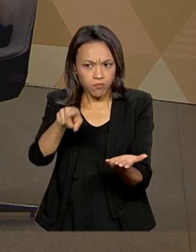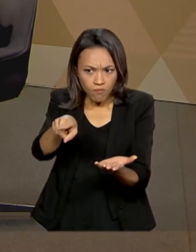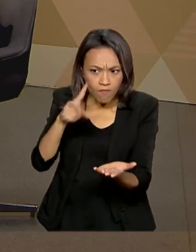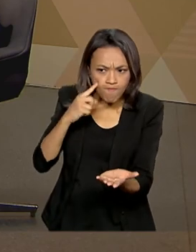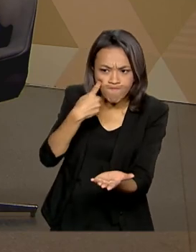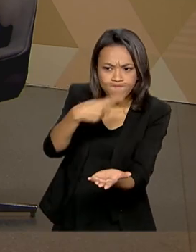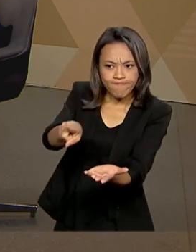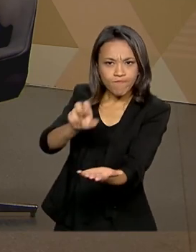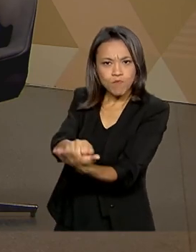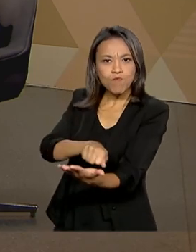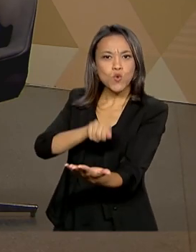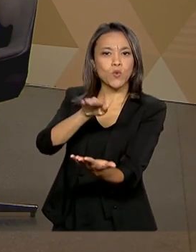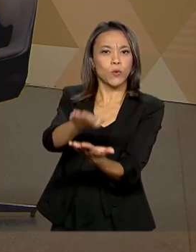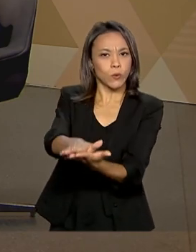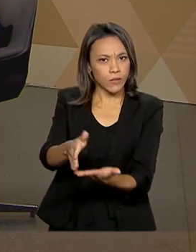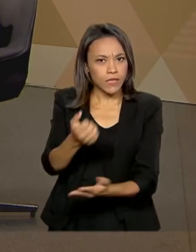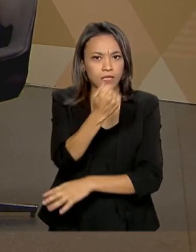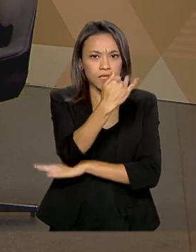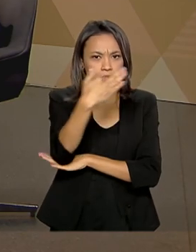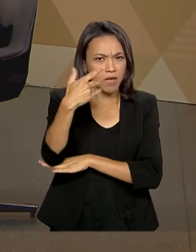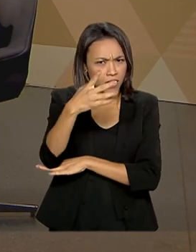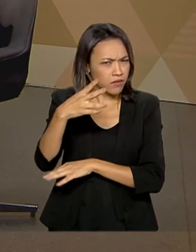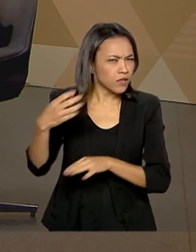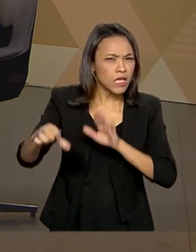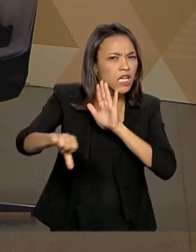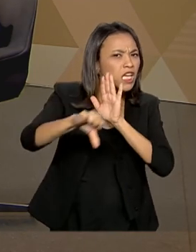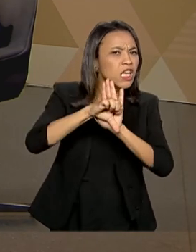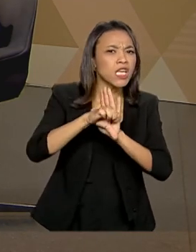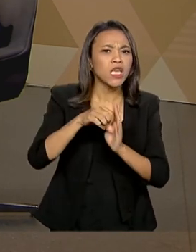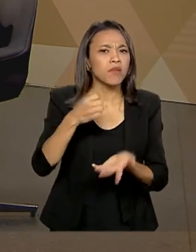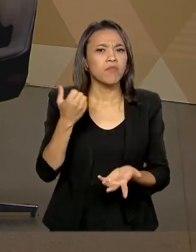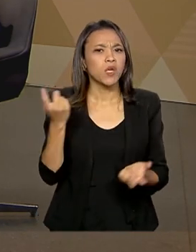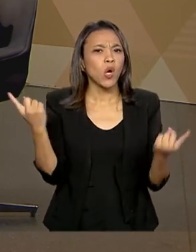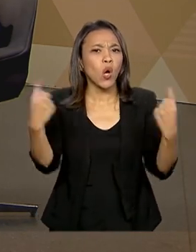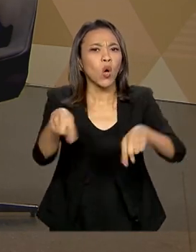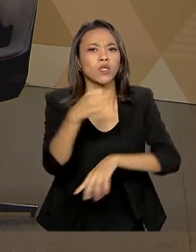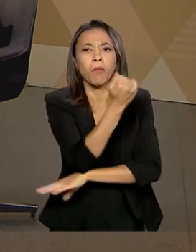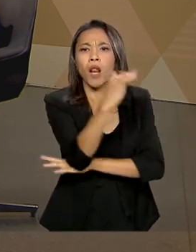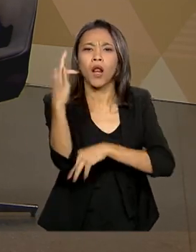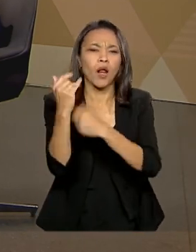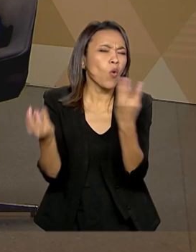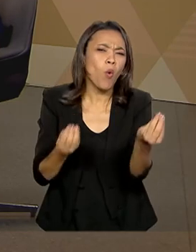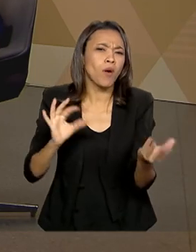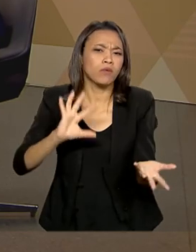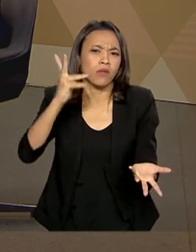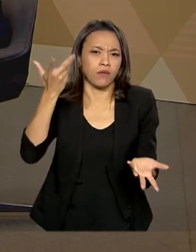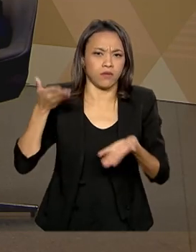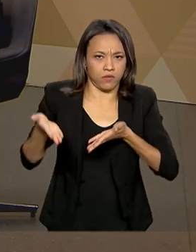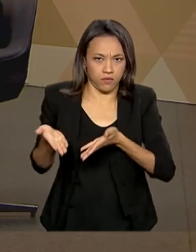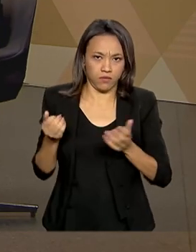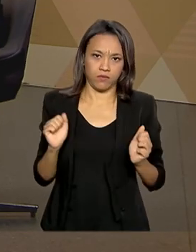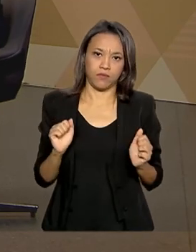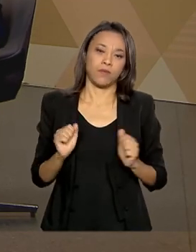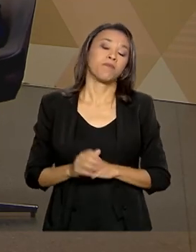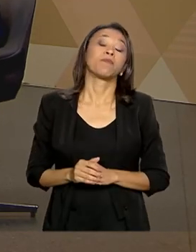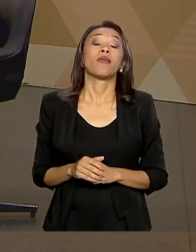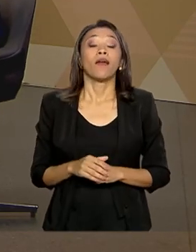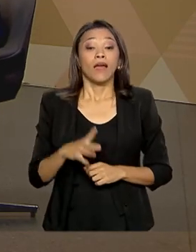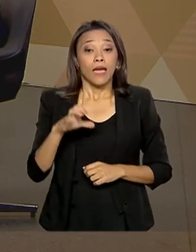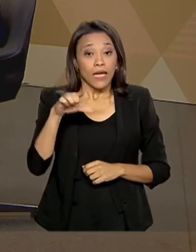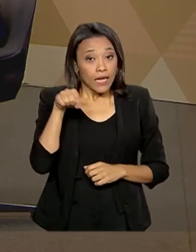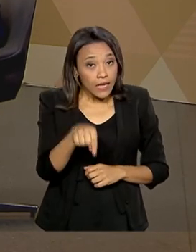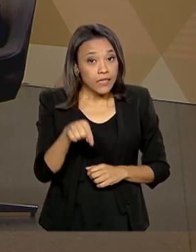ambientais, a partir de crimes ambientais? Como é que funciona esse processo ali no ICMBio? Então, esse processo, nós temos